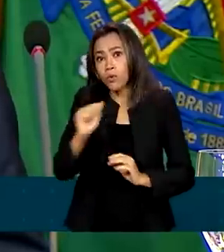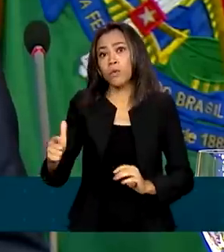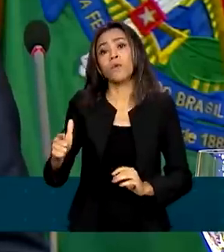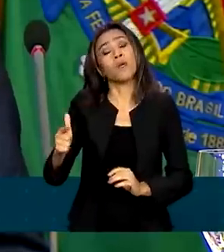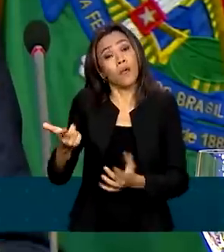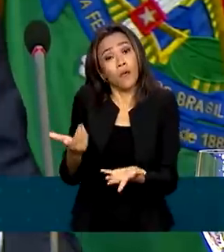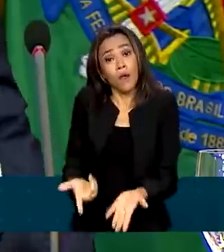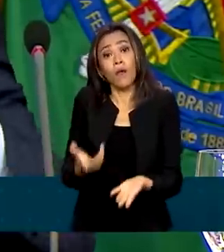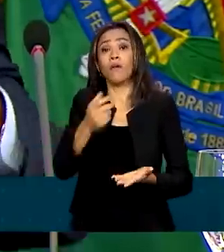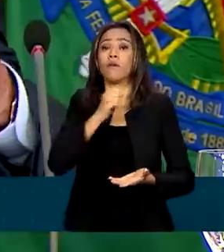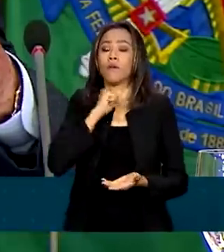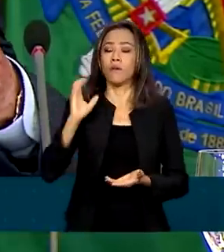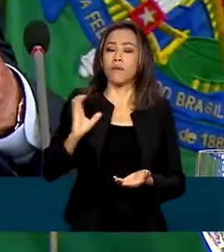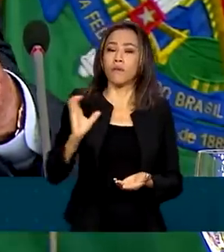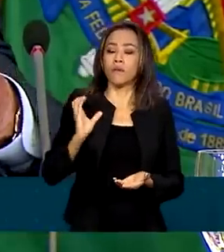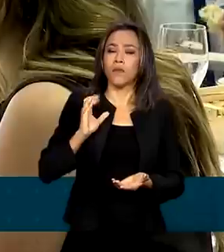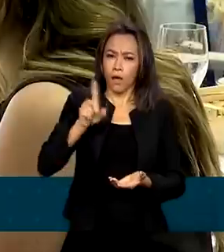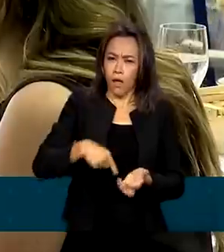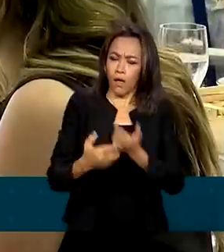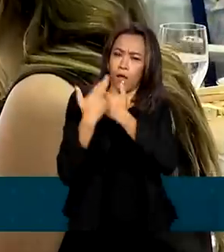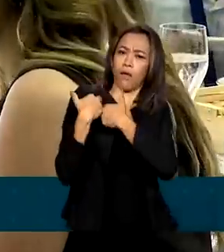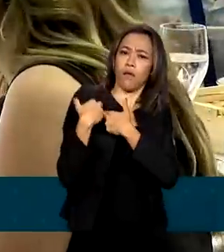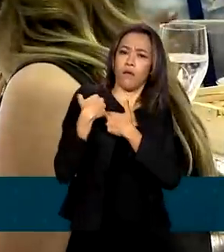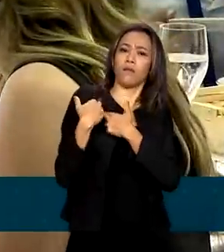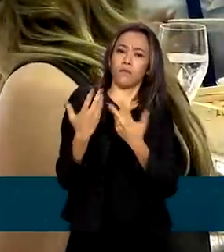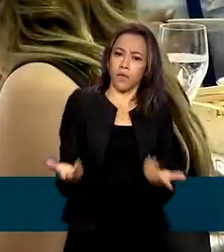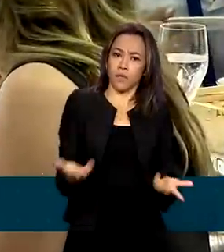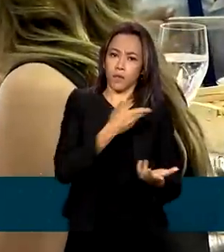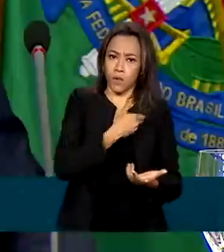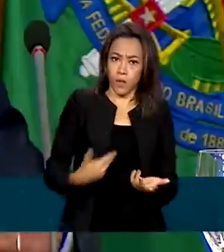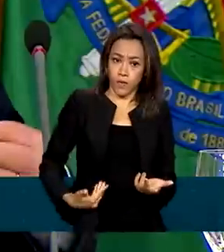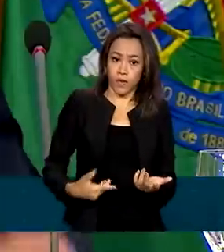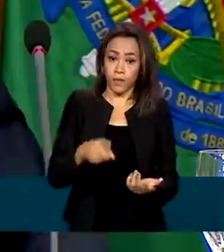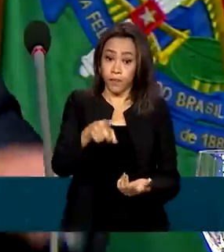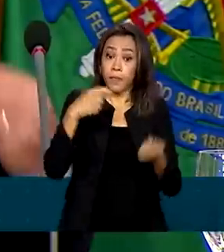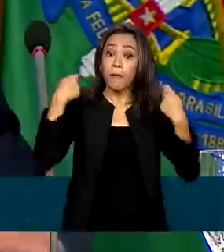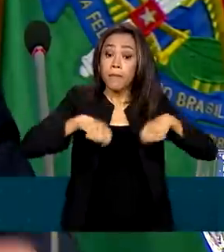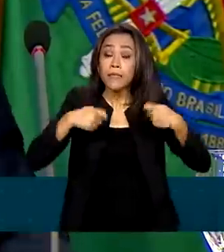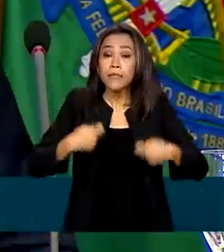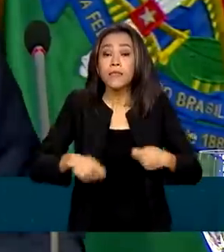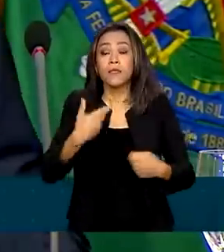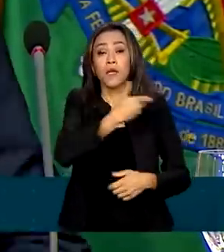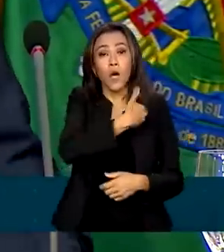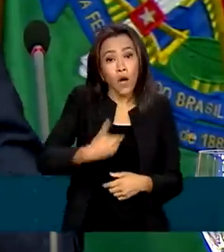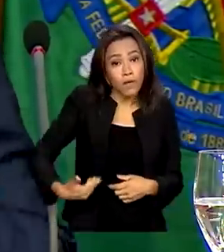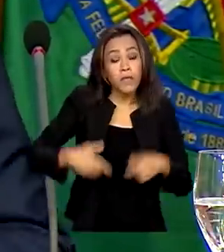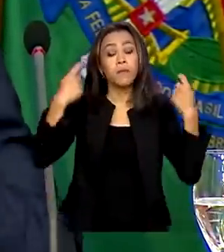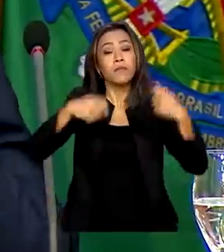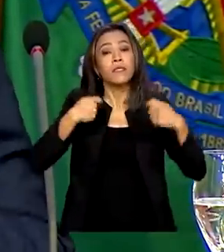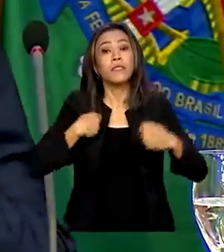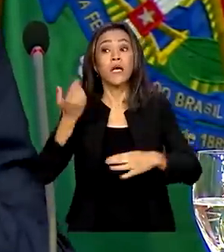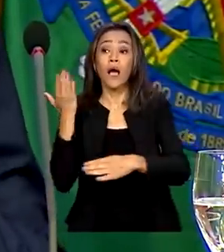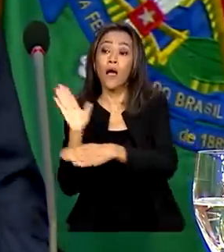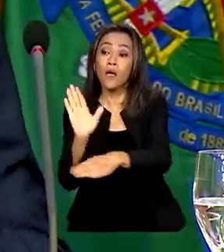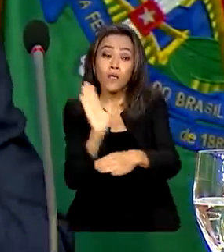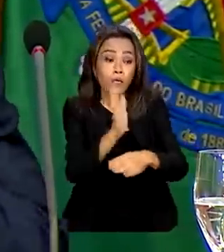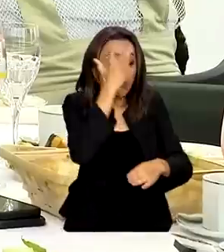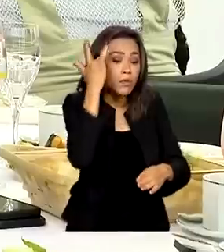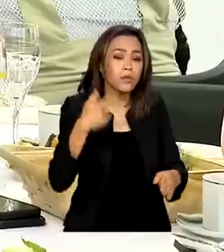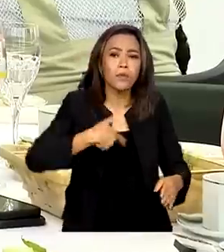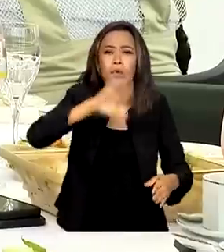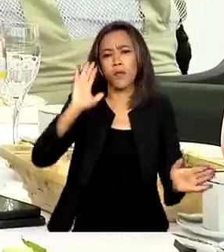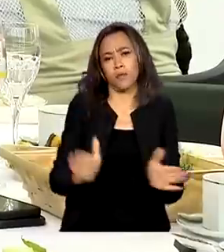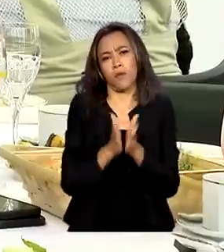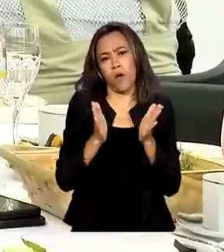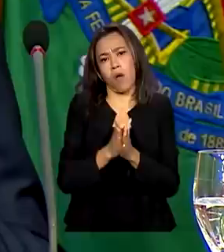tenha noção da responsabilidade do Estado. É preciso saber que o governo tem a obrigação de cuidar das pessoas mais necessitadas.